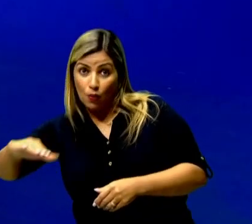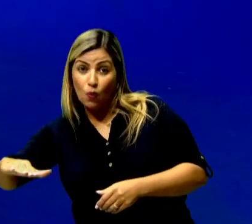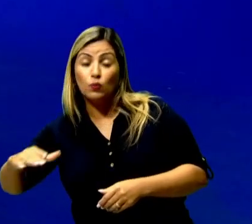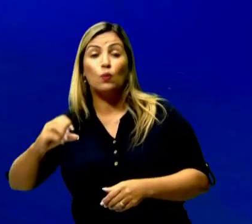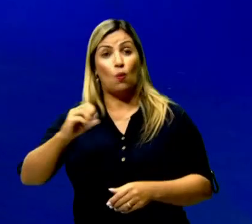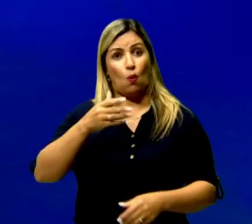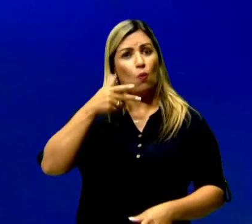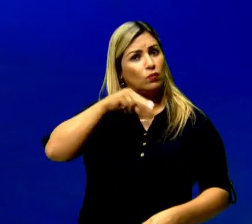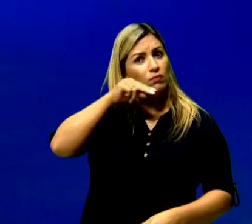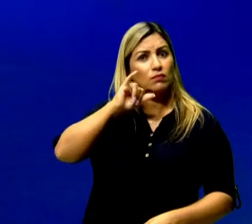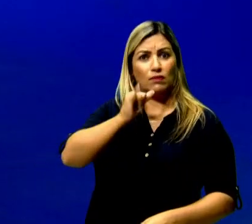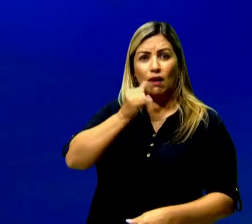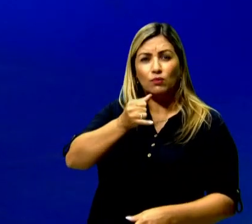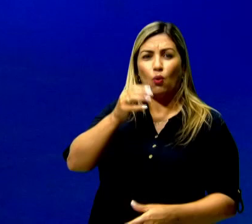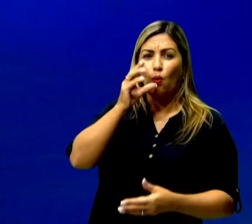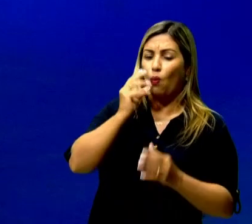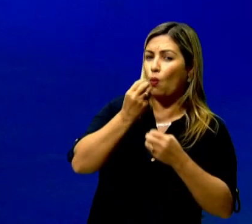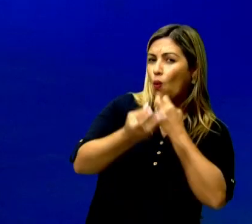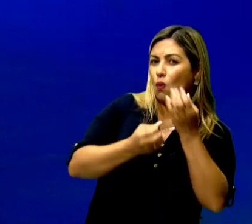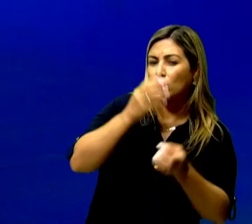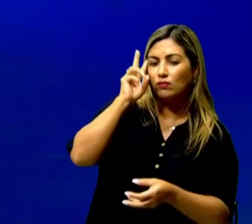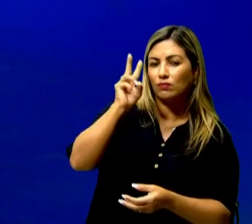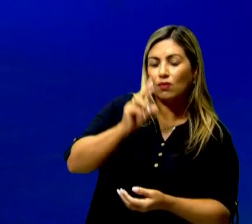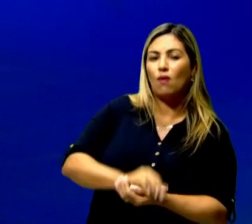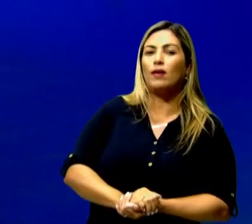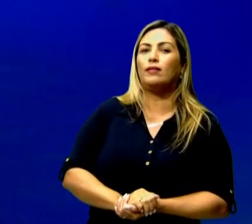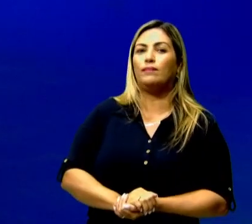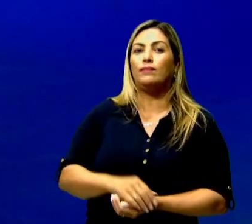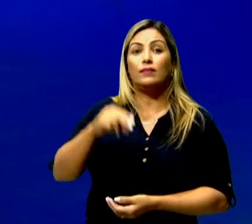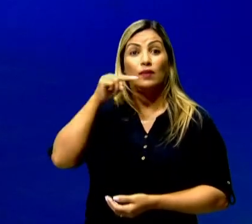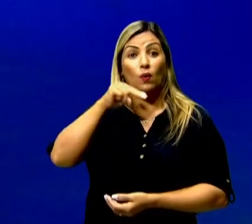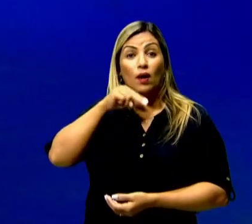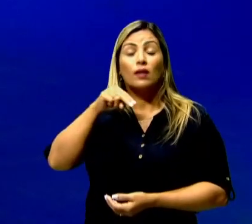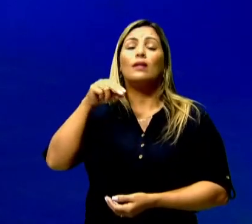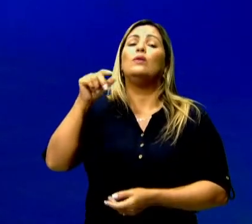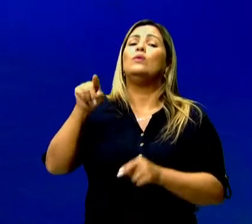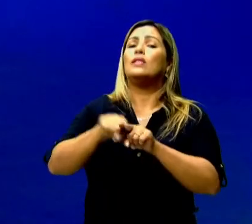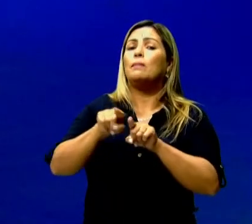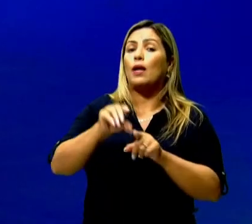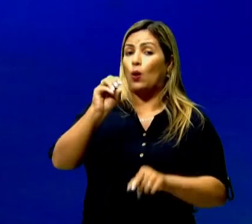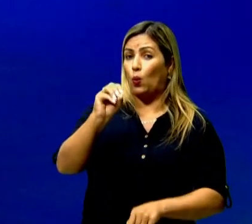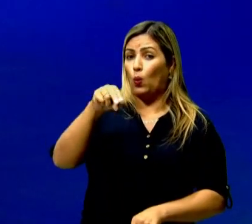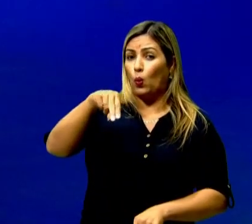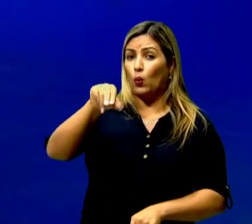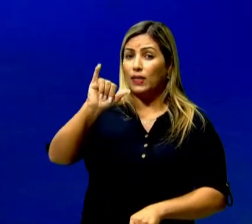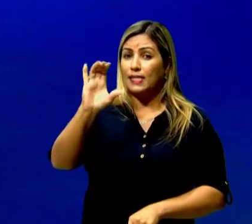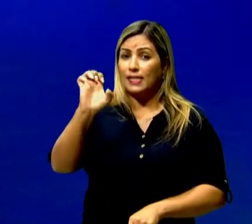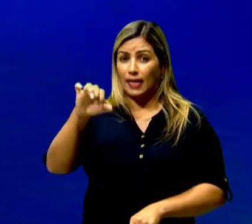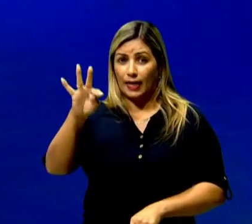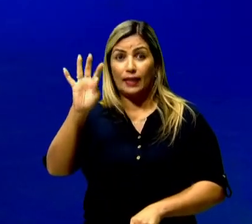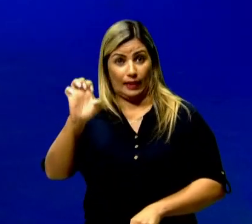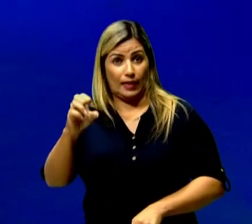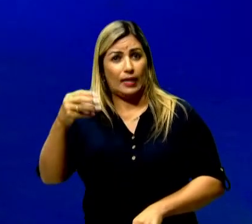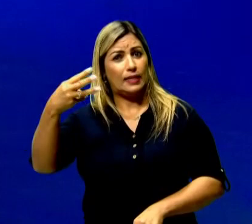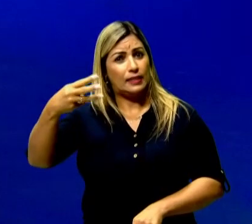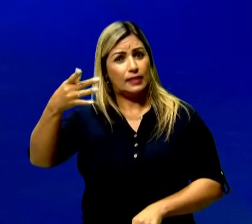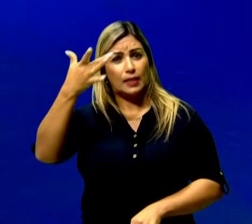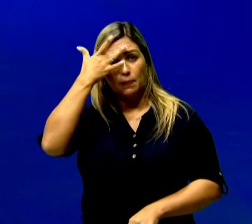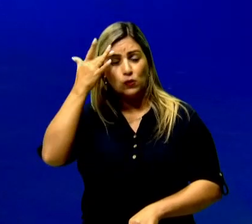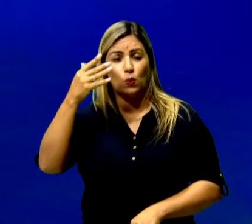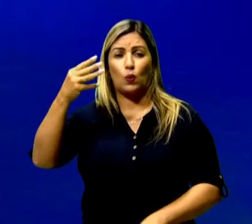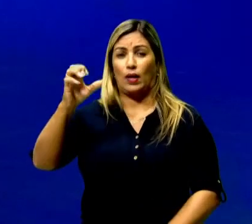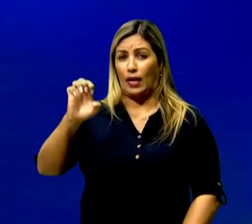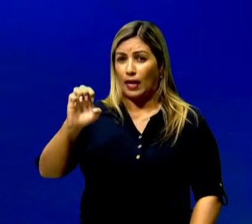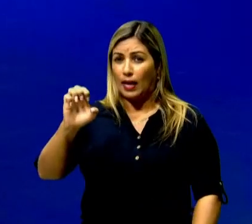narrador. E aqui vai marcar também um narrador onisciente, que é aquele narrador de terceira pessoa que ele passa da